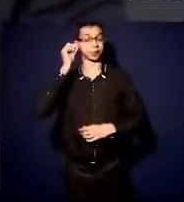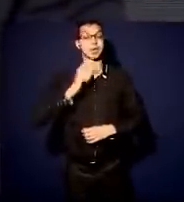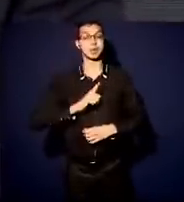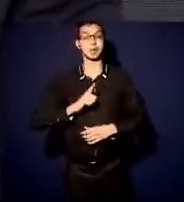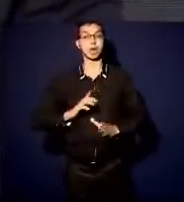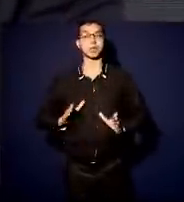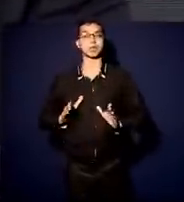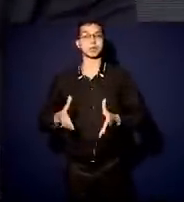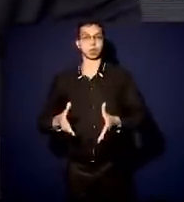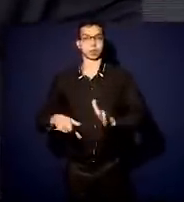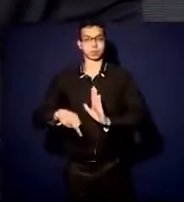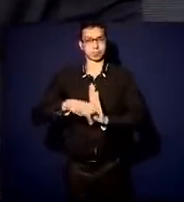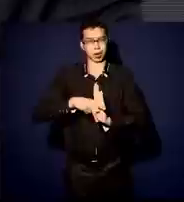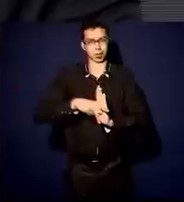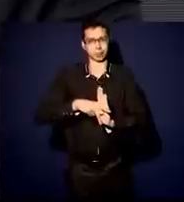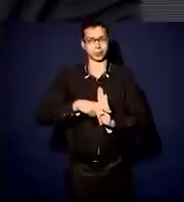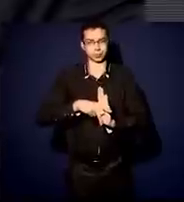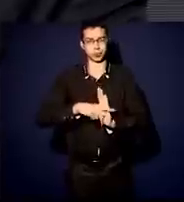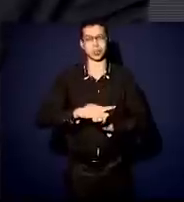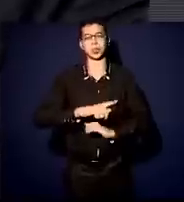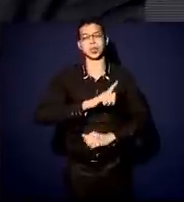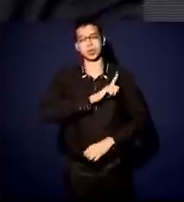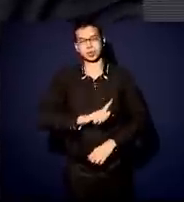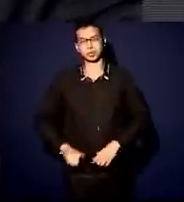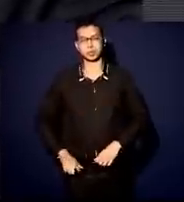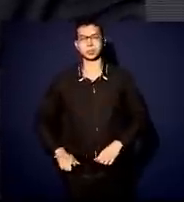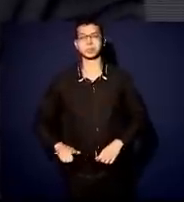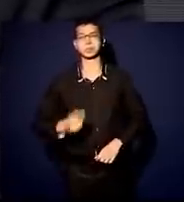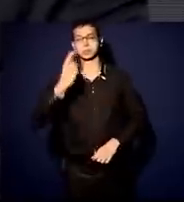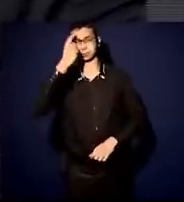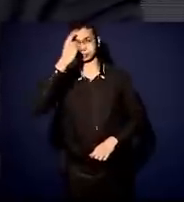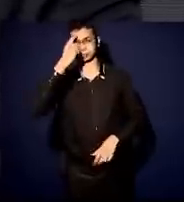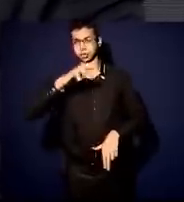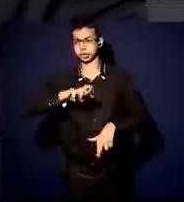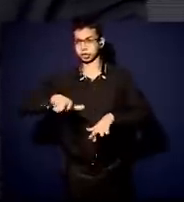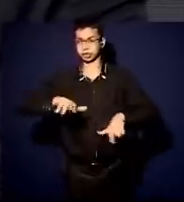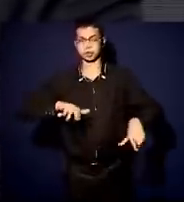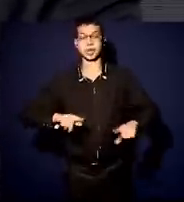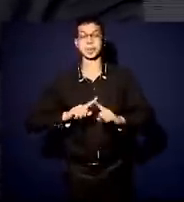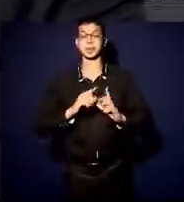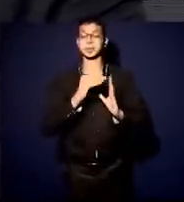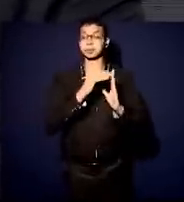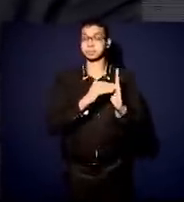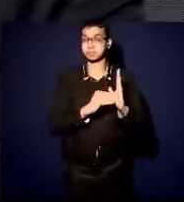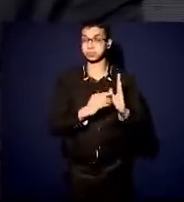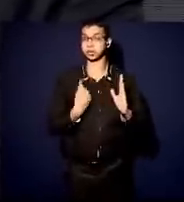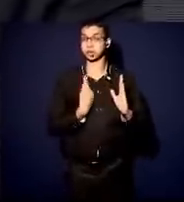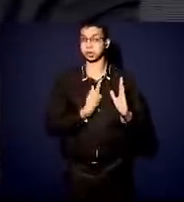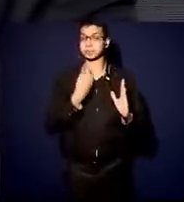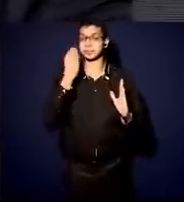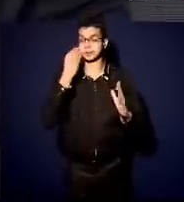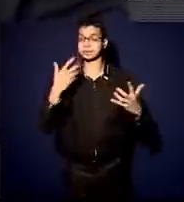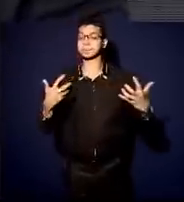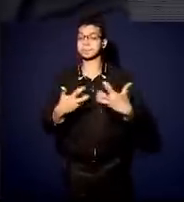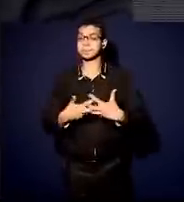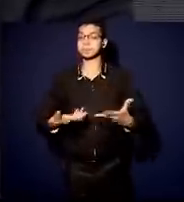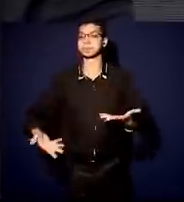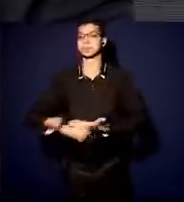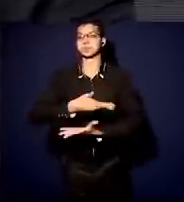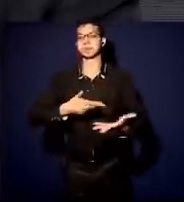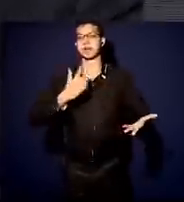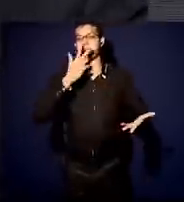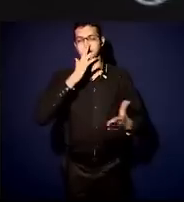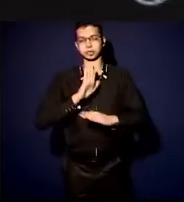cabeças diferentes, mas a gente, em algumas pautas específicas, trabalhamos juntos. Eu acho que, dessa maneira, a gente pode colaborar para que o Brasil